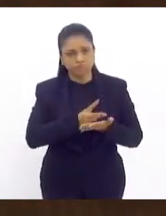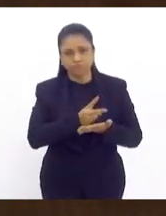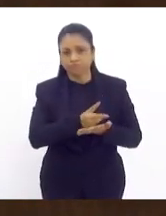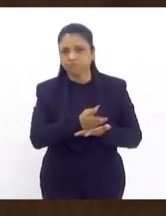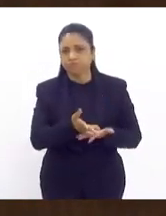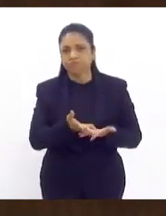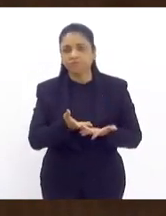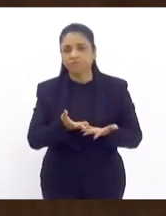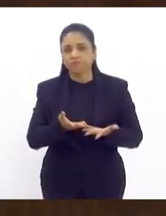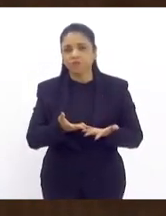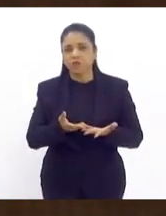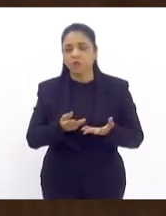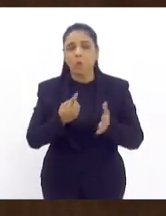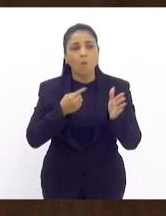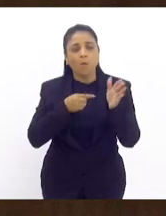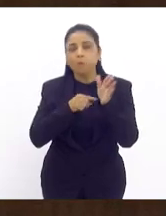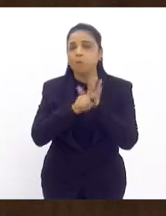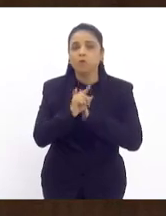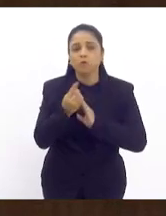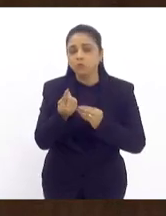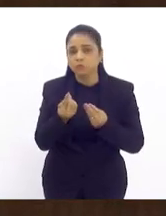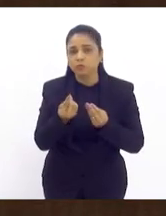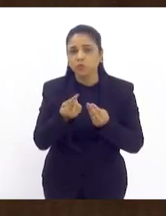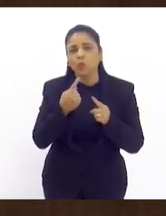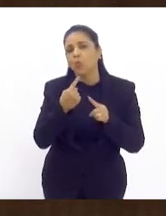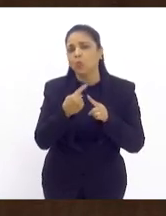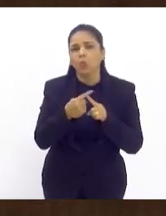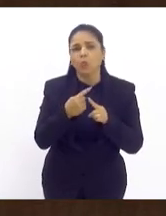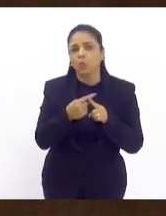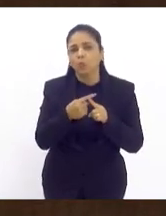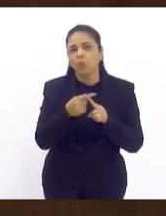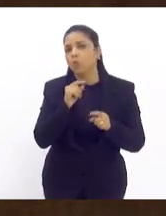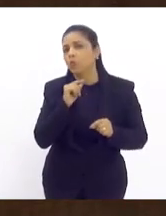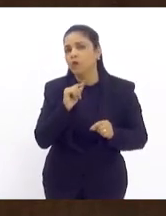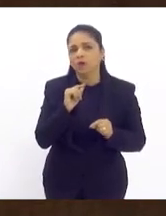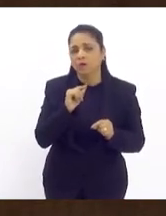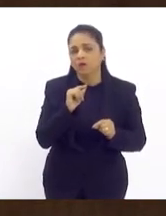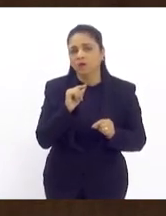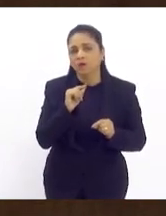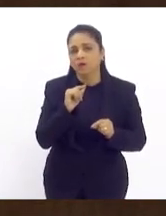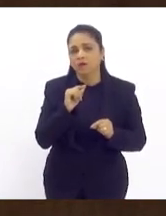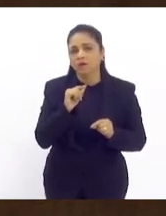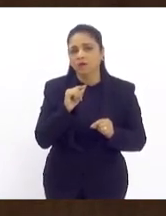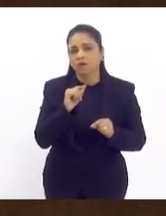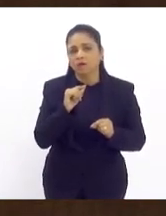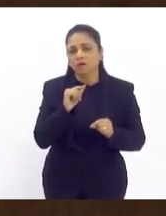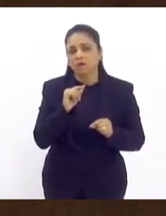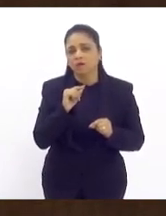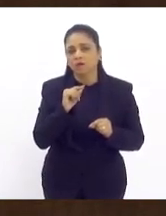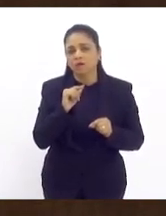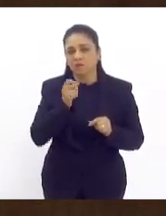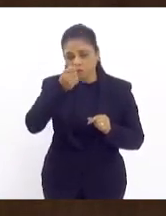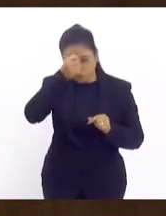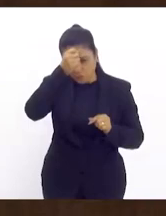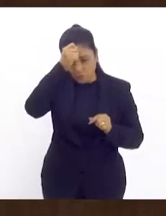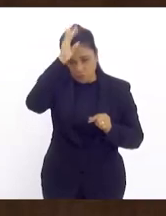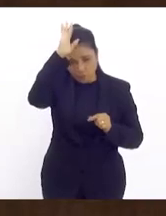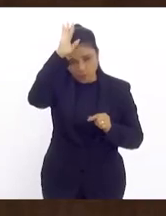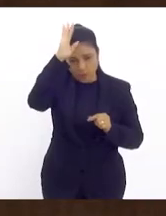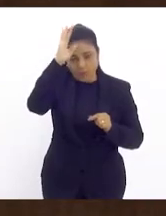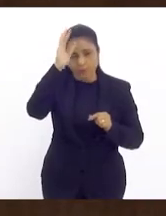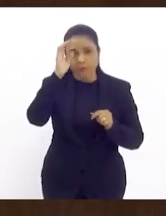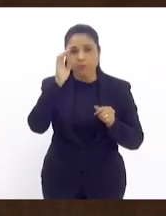pergunto o que o que que fizeram esses bombeiros durante as